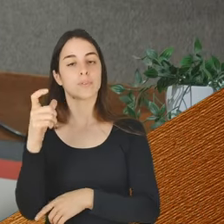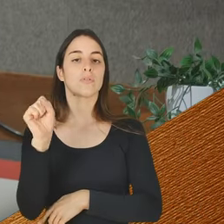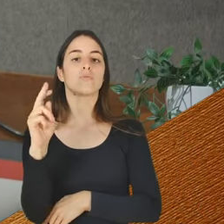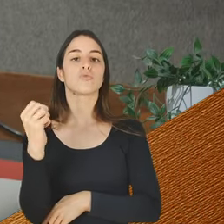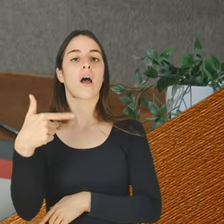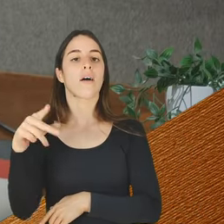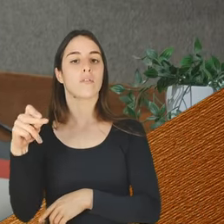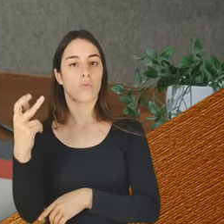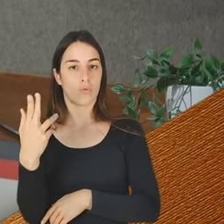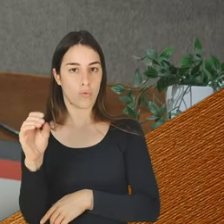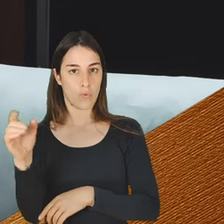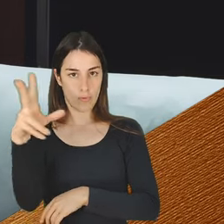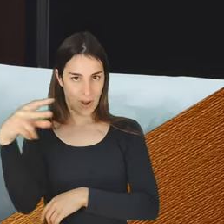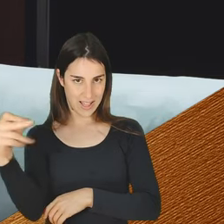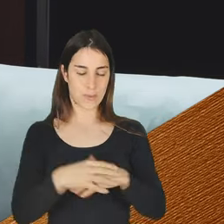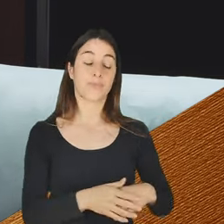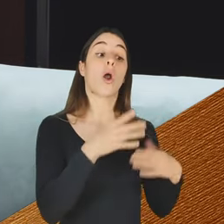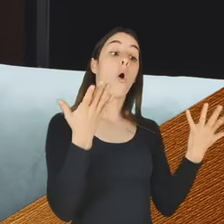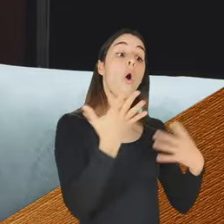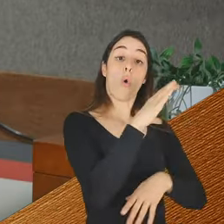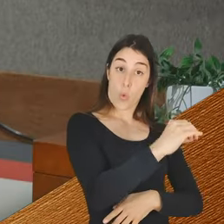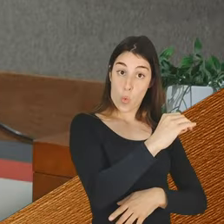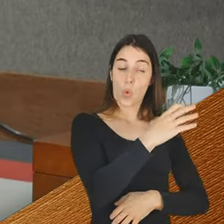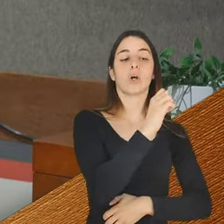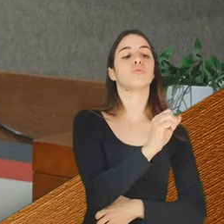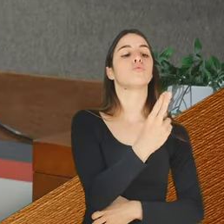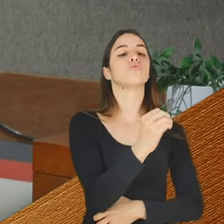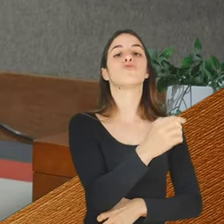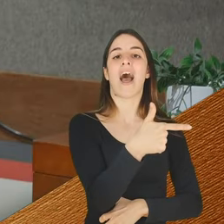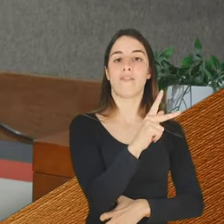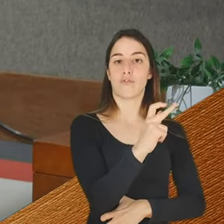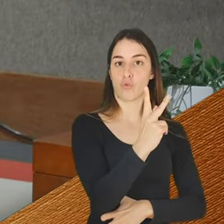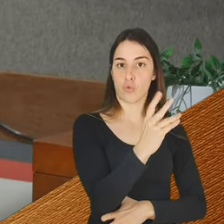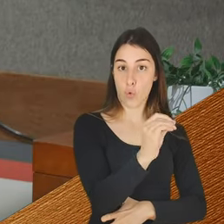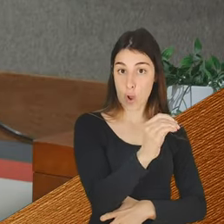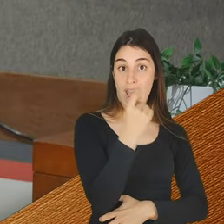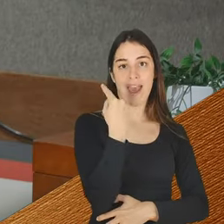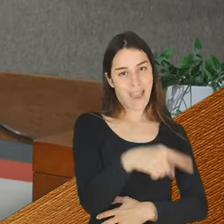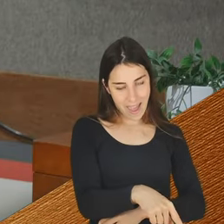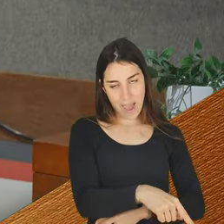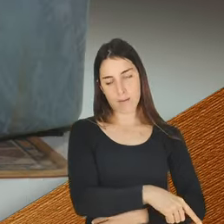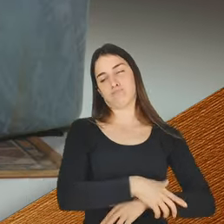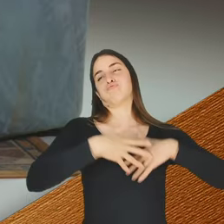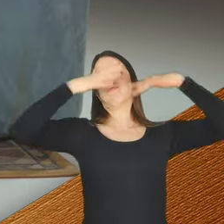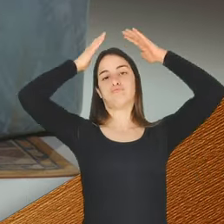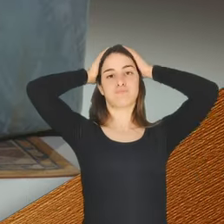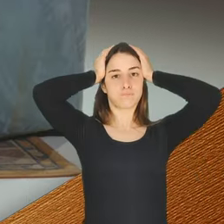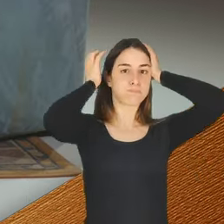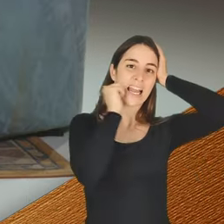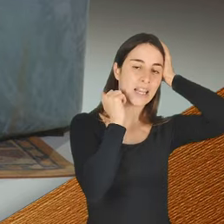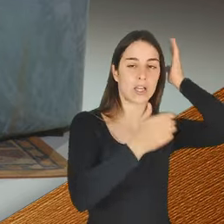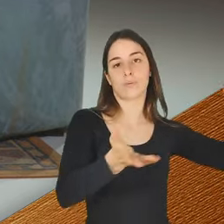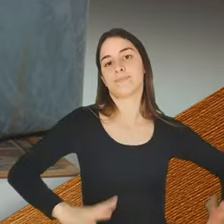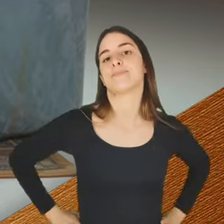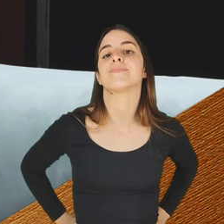O Gustavo é ganda paneleiro. Ponto de